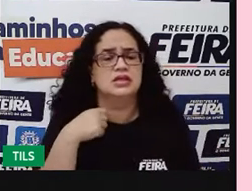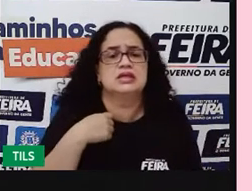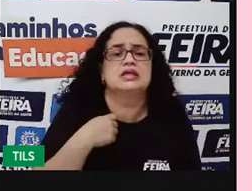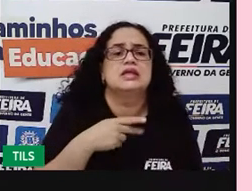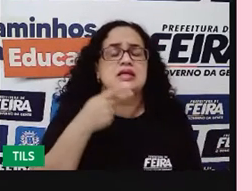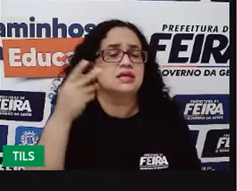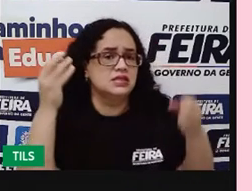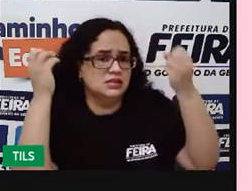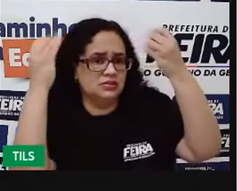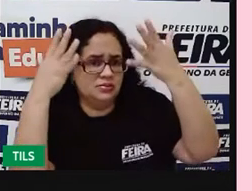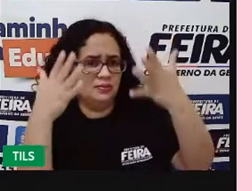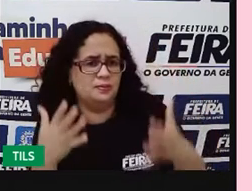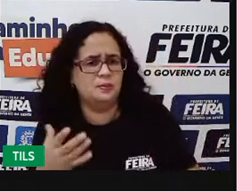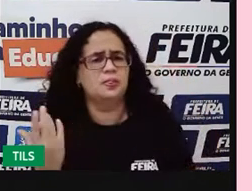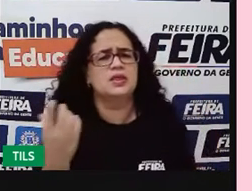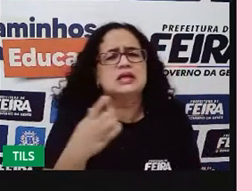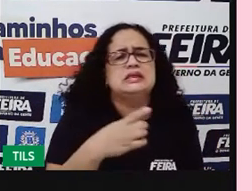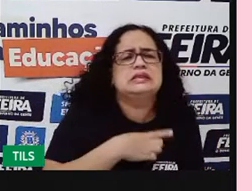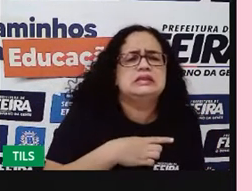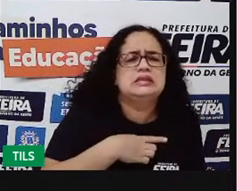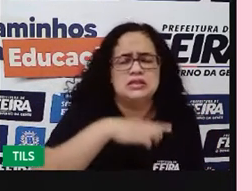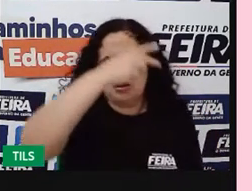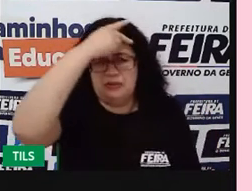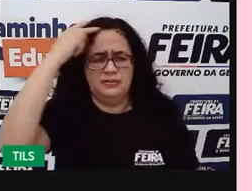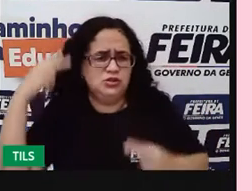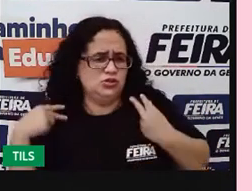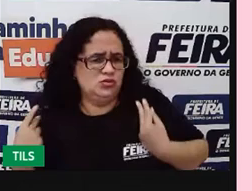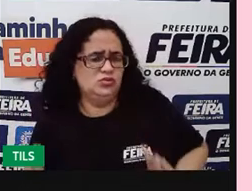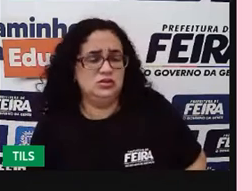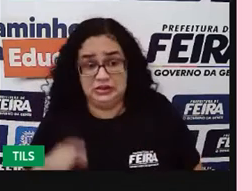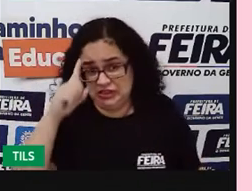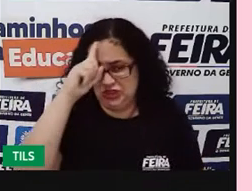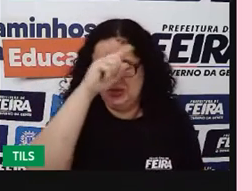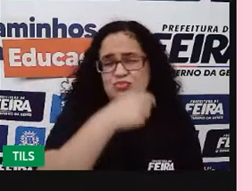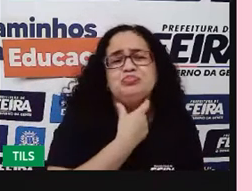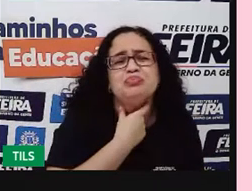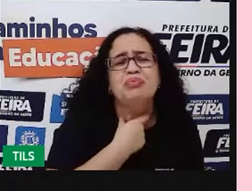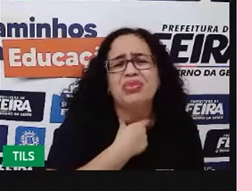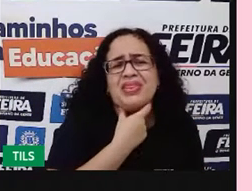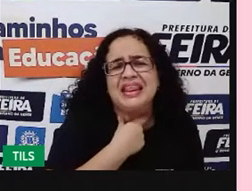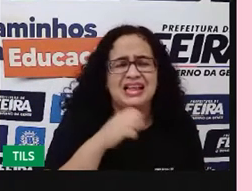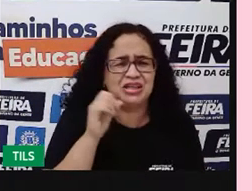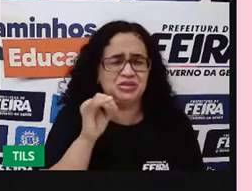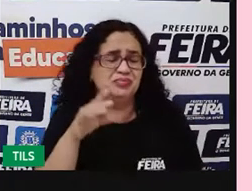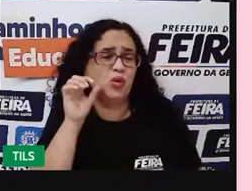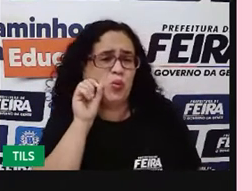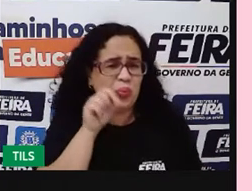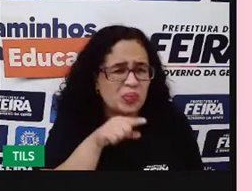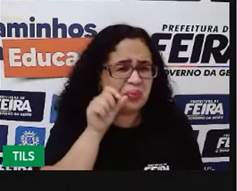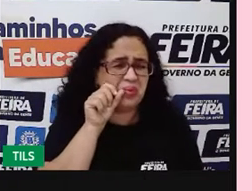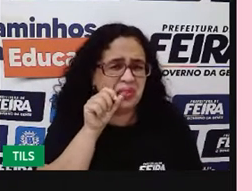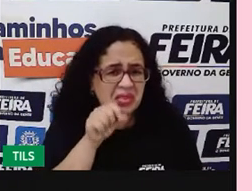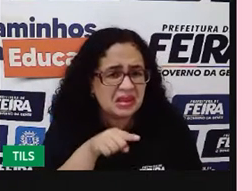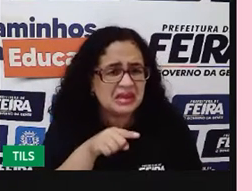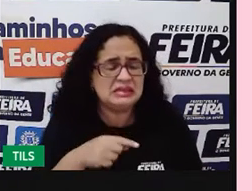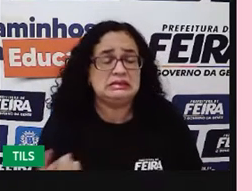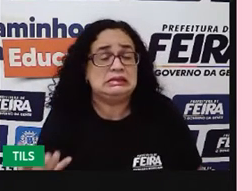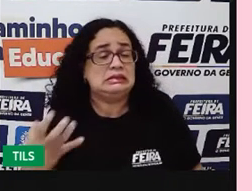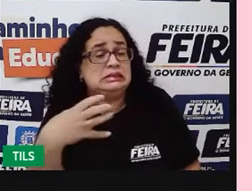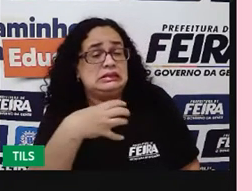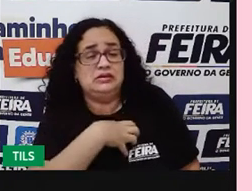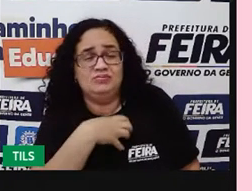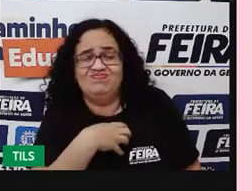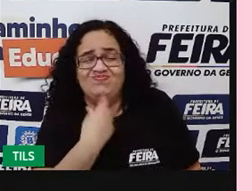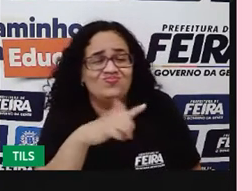que ela diz o seguinte. Sintomas de um ano difícil. Garganta seca, tosse com pinga-pinga, me sentindo